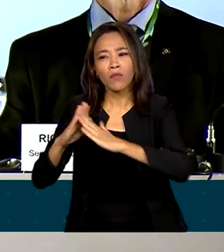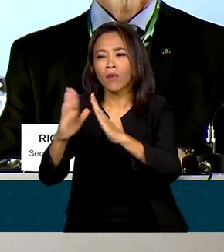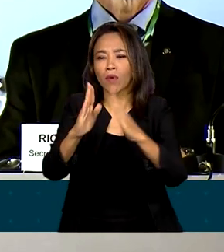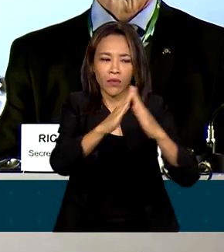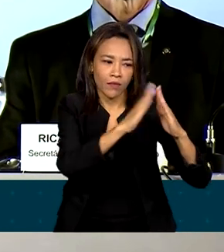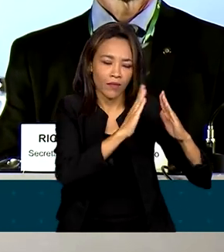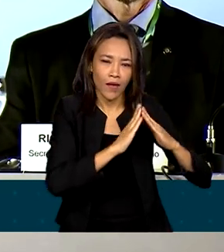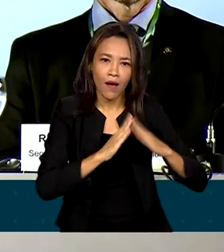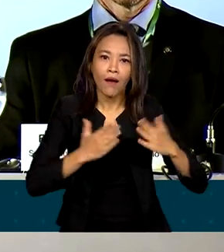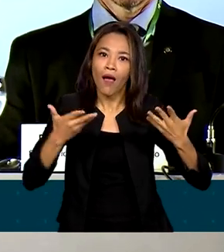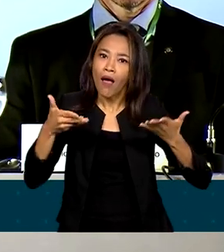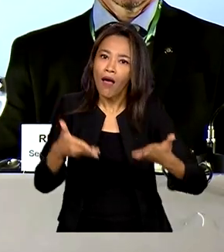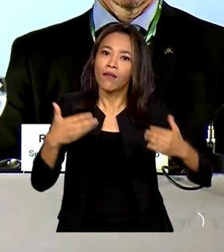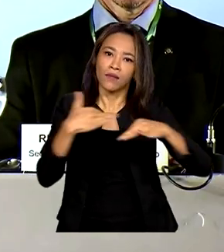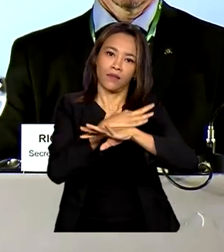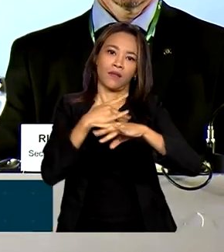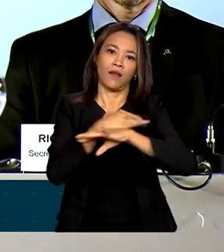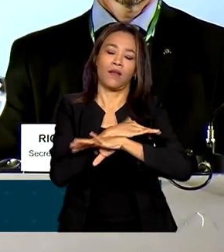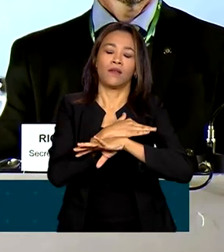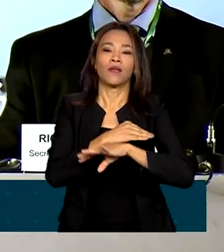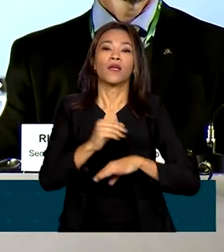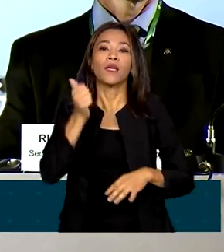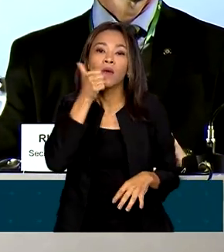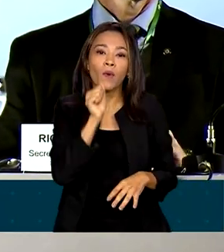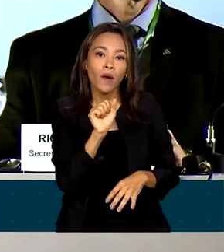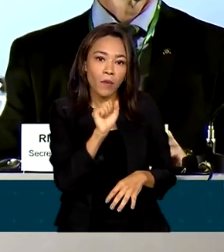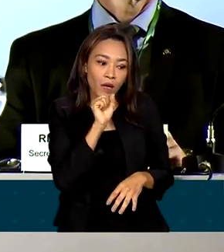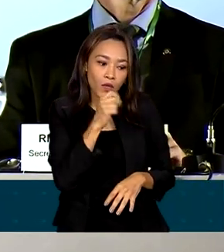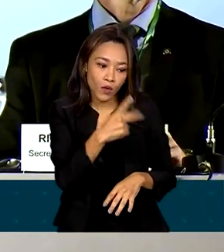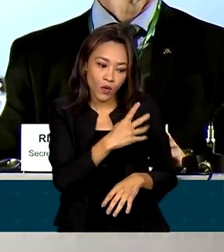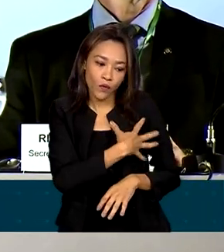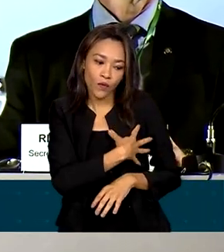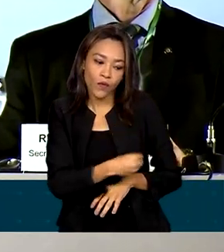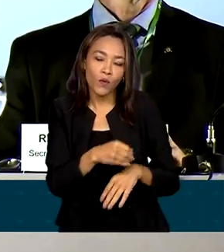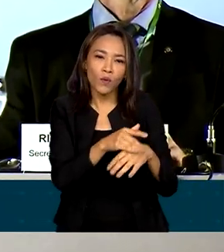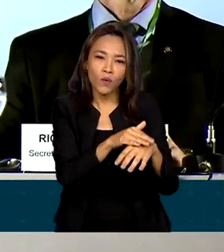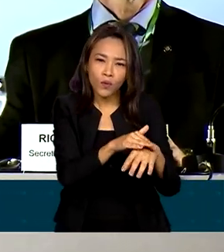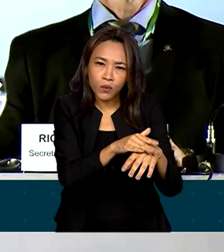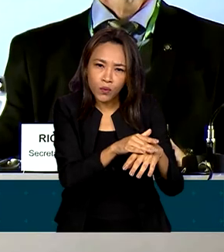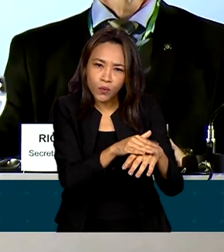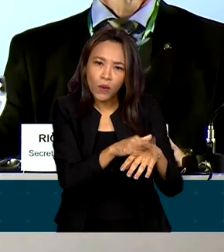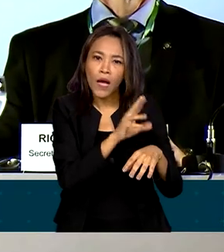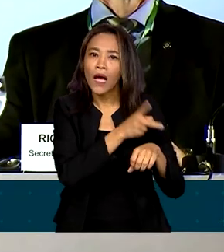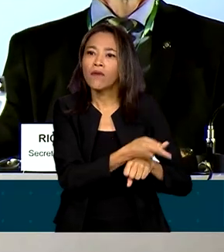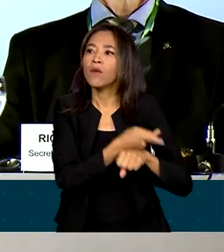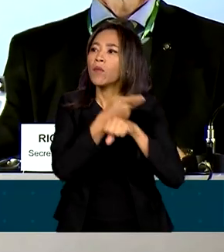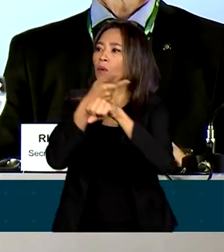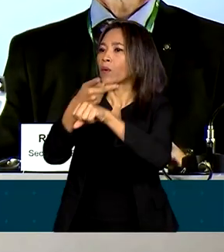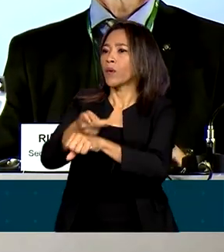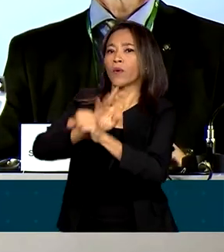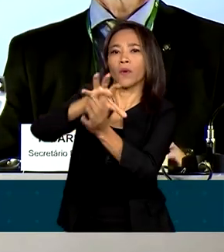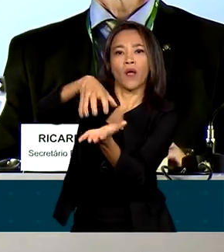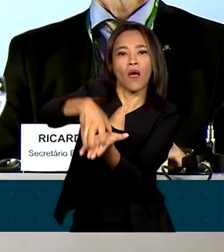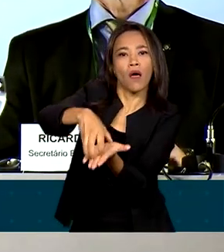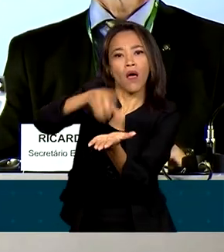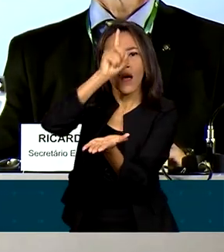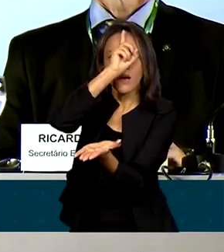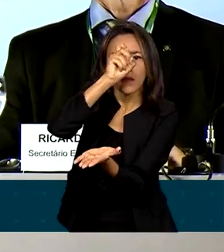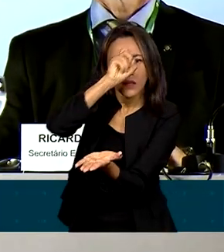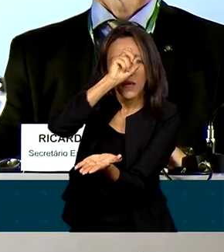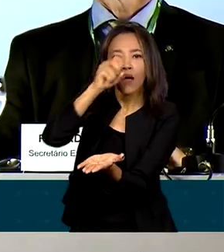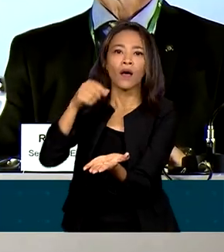É na cidade que uma mãe, quando seu filho adoece, ela vai em busca de unidade básica de saúde